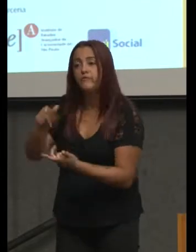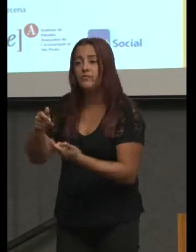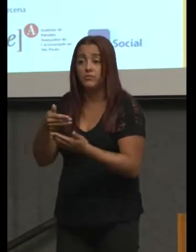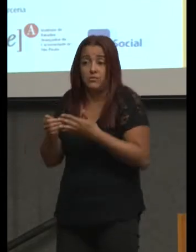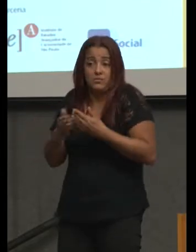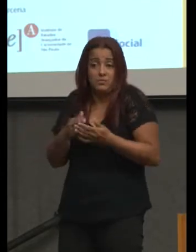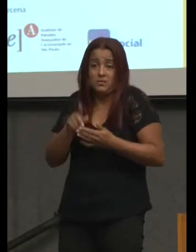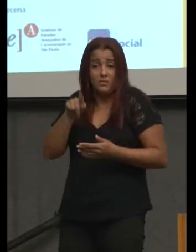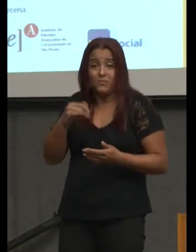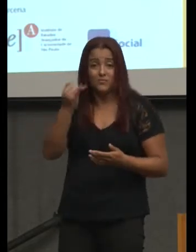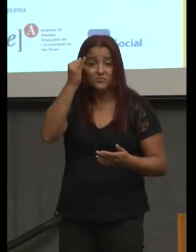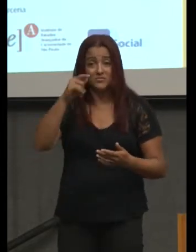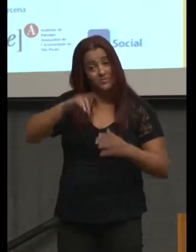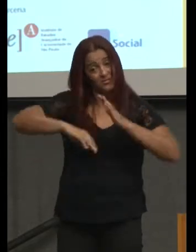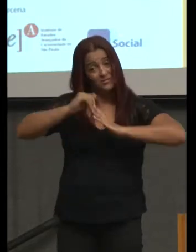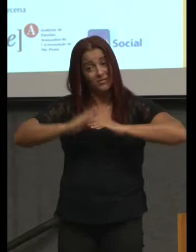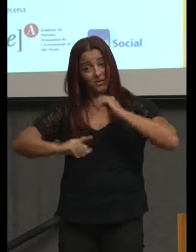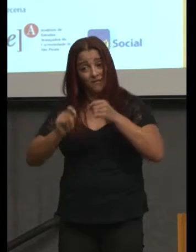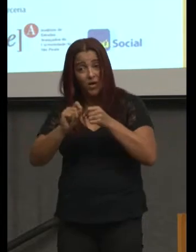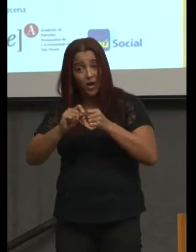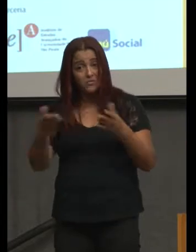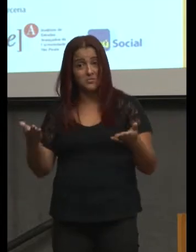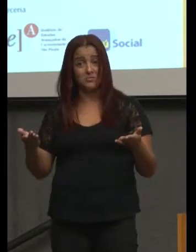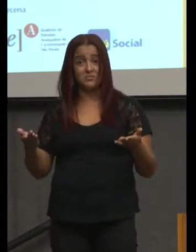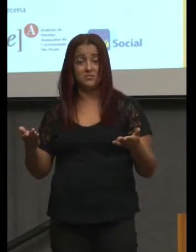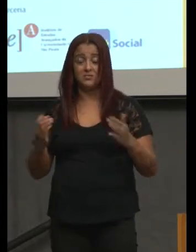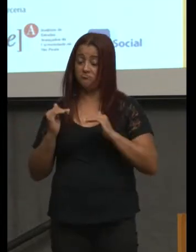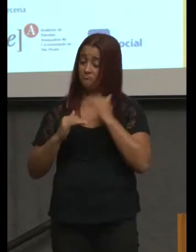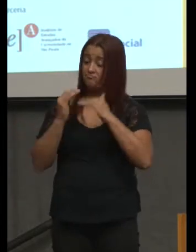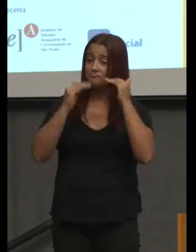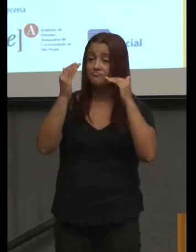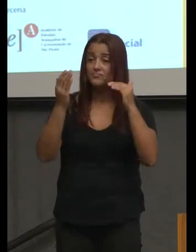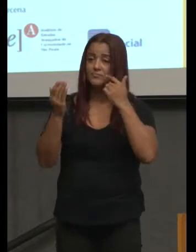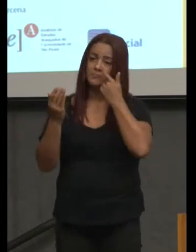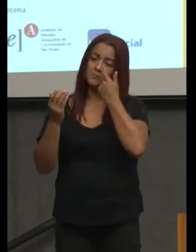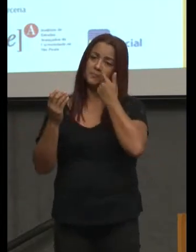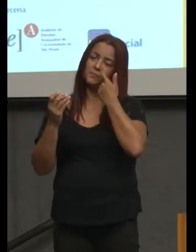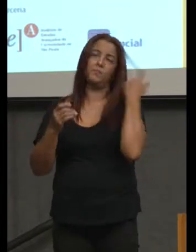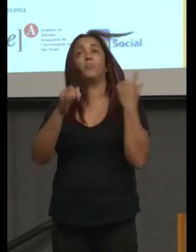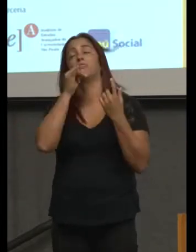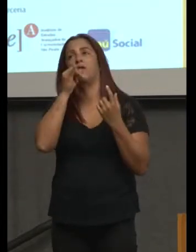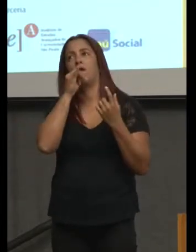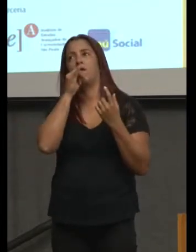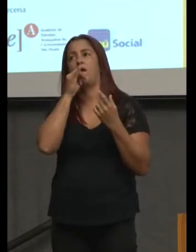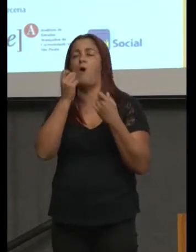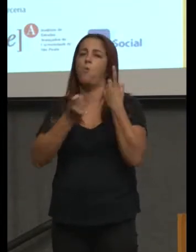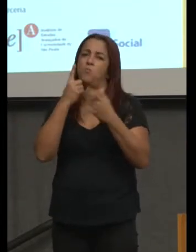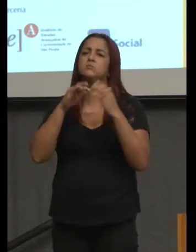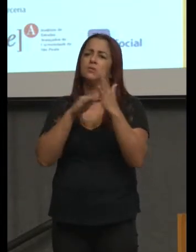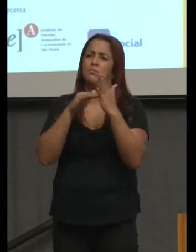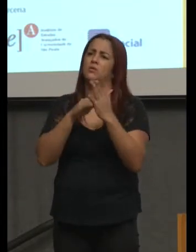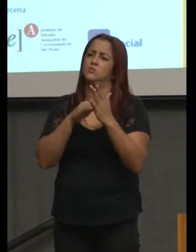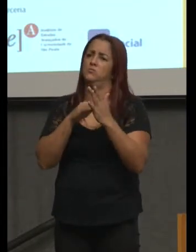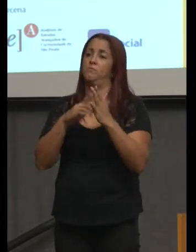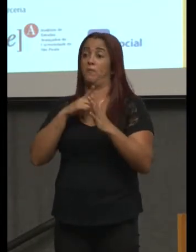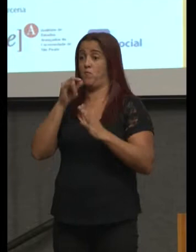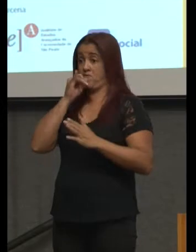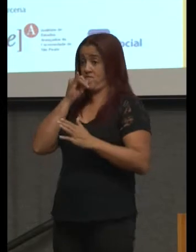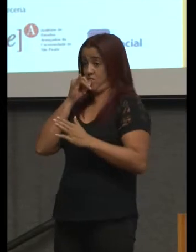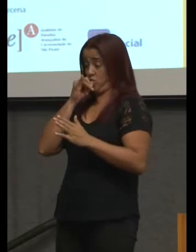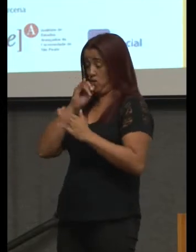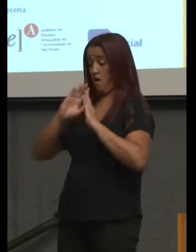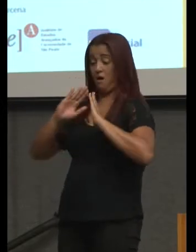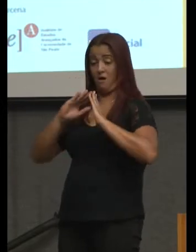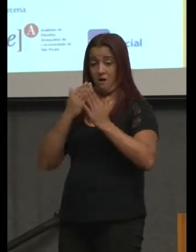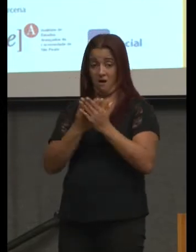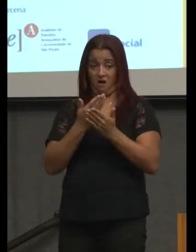Há certas vocações, por exemplo, numa aula de geografia, você pode discutir certas coisas e